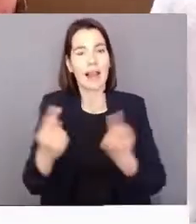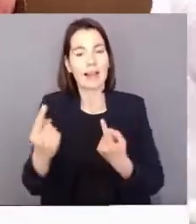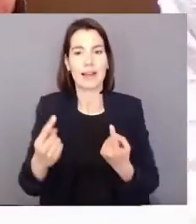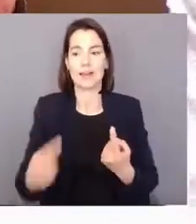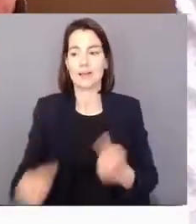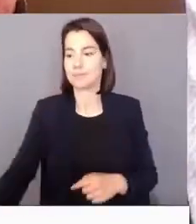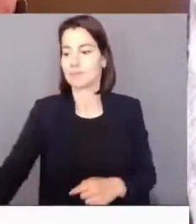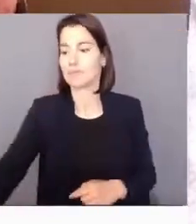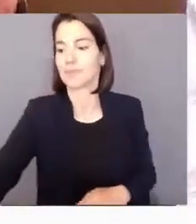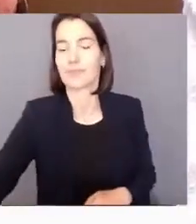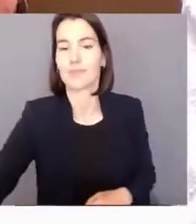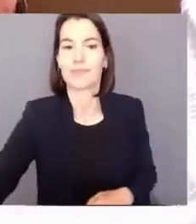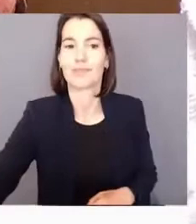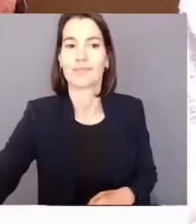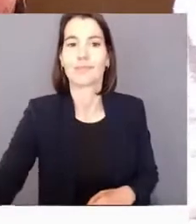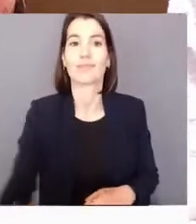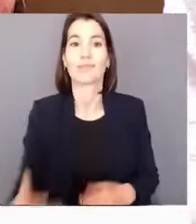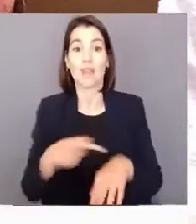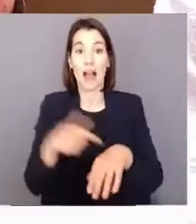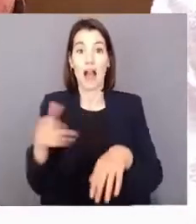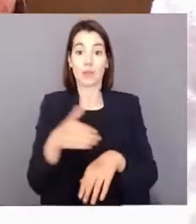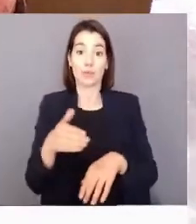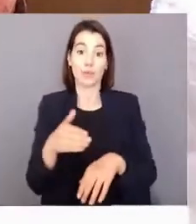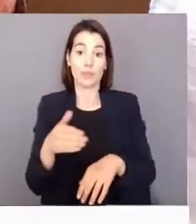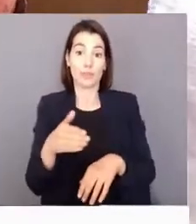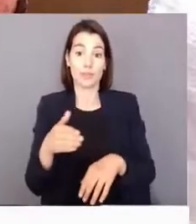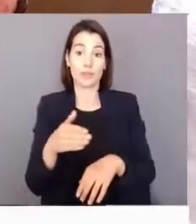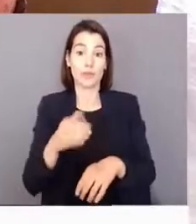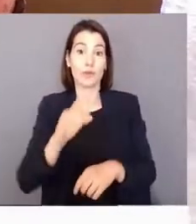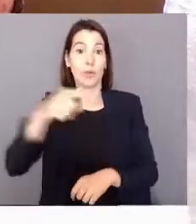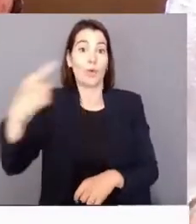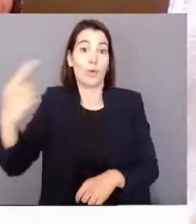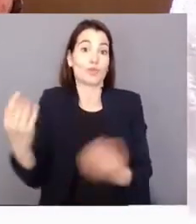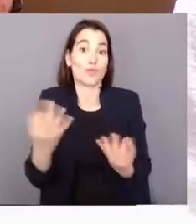que, a uma altura encarou outros. E, portanto, o é que acontece?